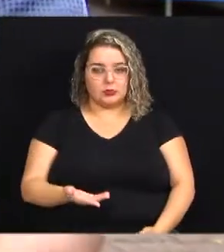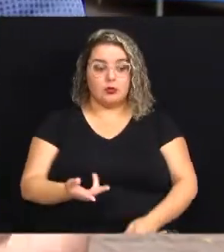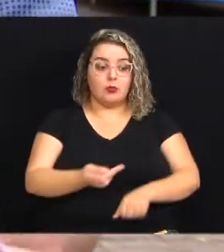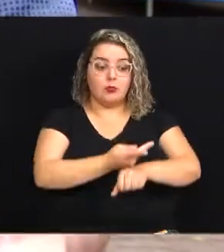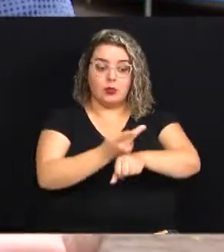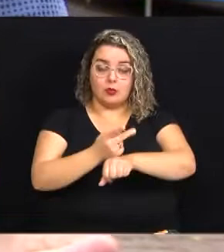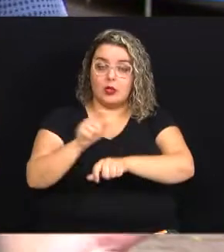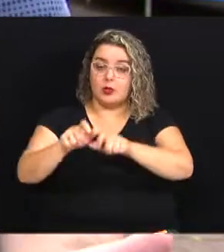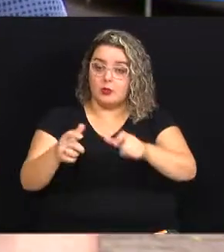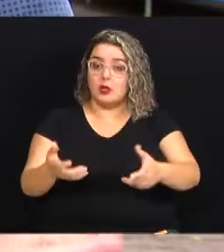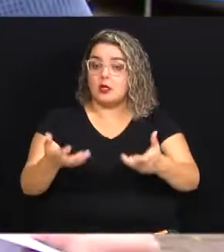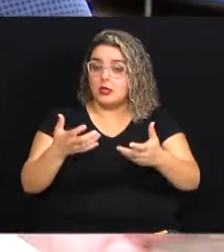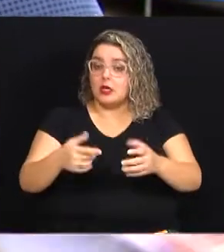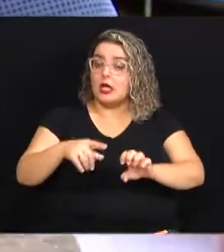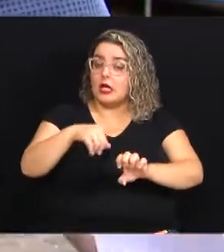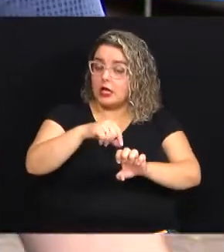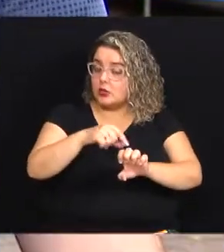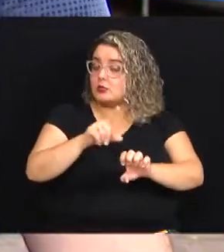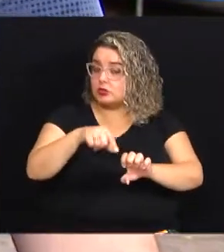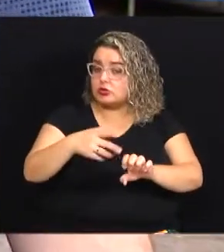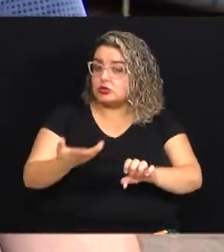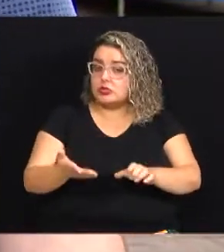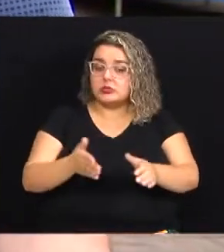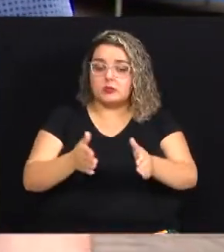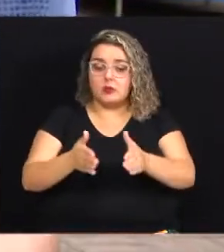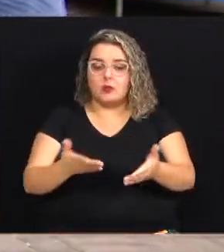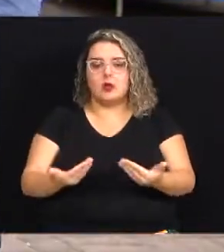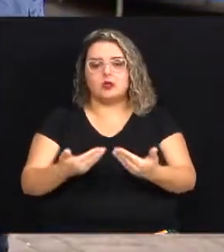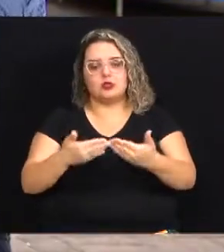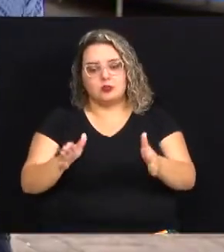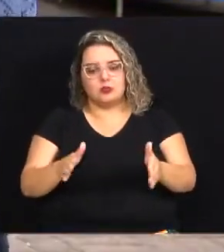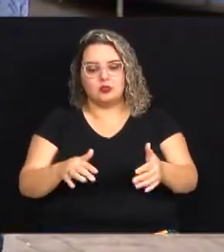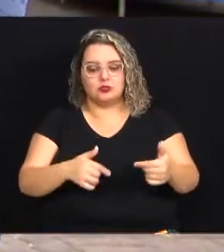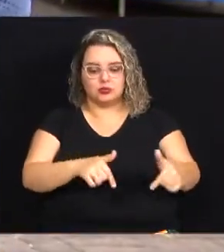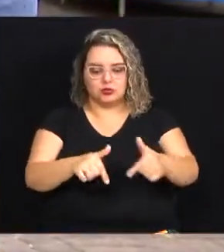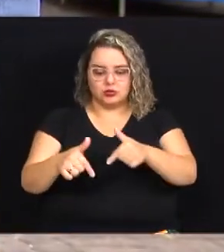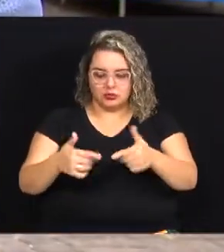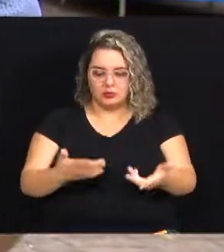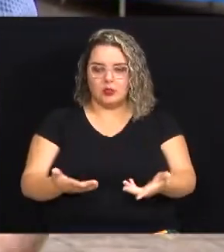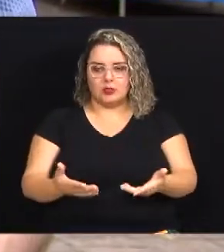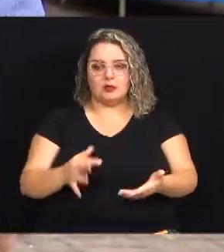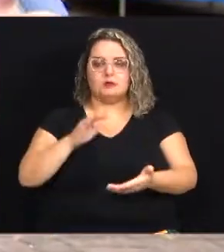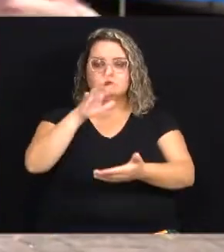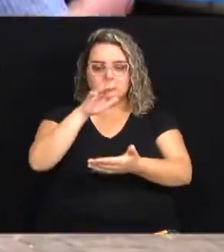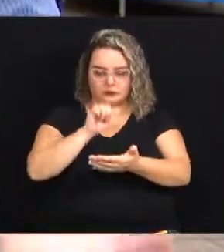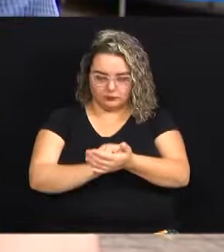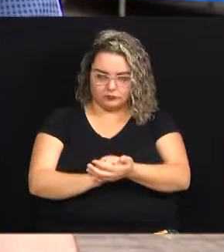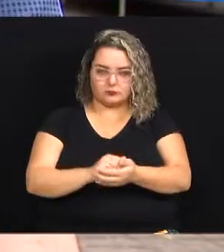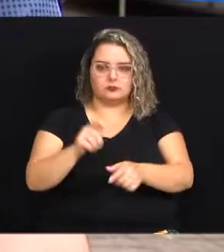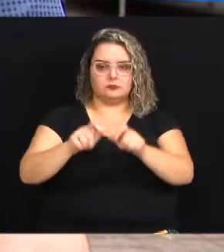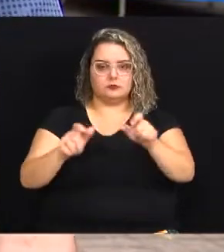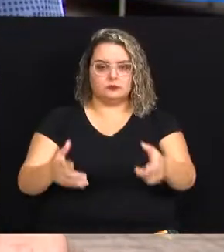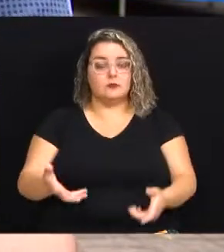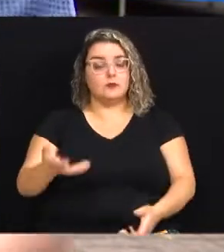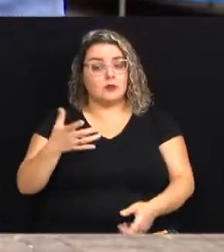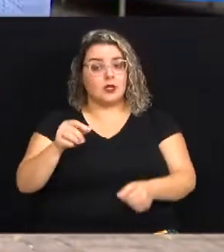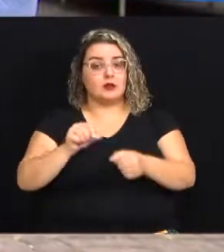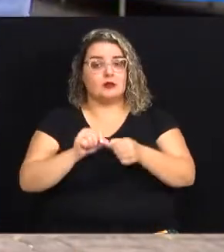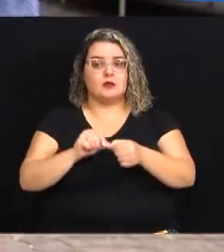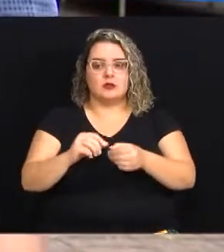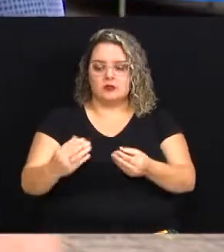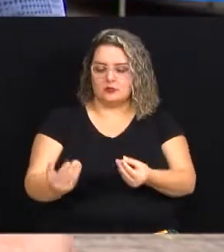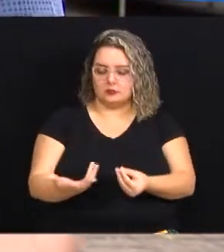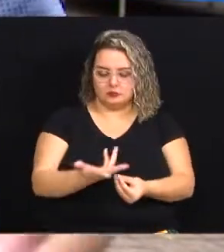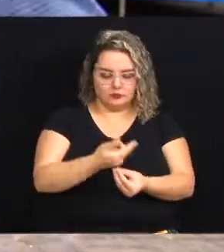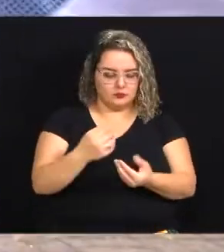a pessoa que quer se tornar um empreendedor nesse momento de reabertura de mercado. Lá nós fazemos o cadastro das pessoas que querem fazer um